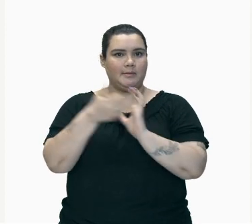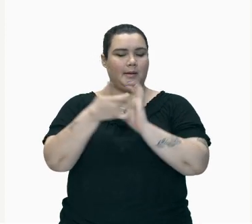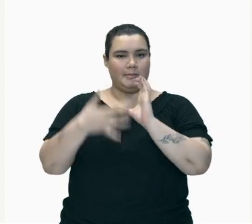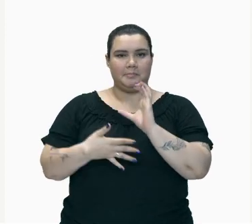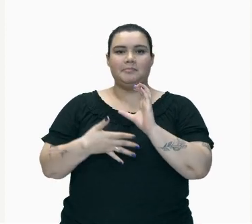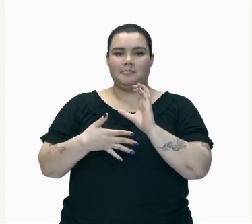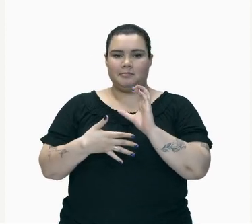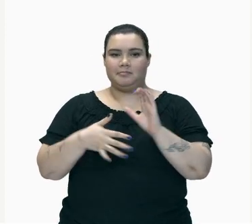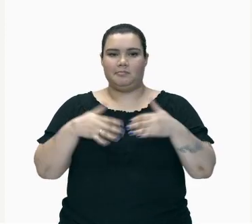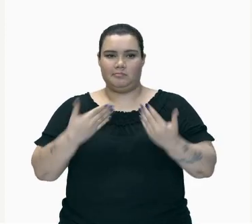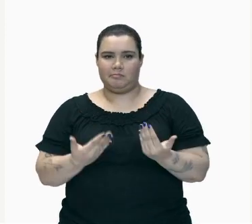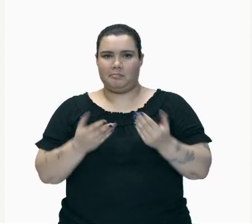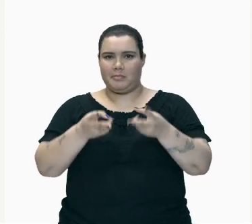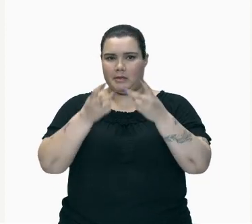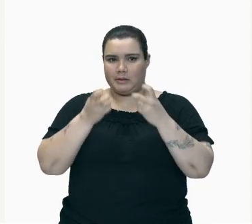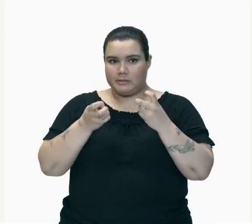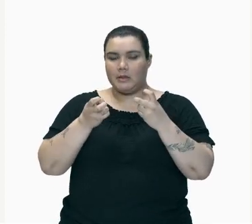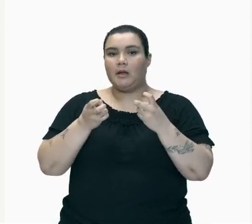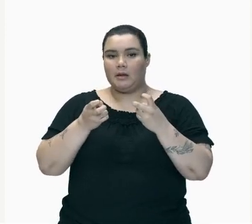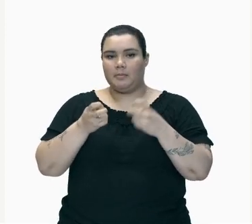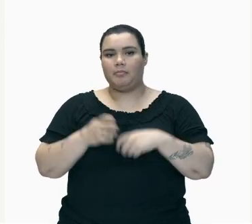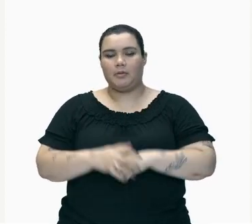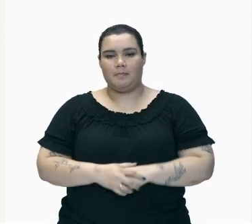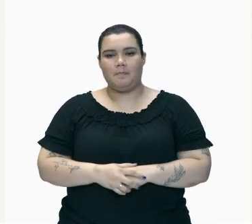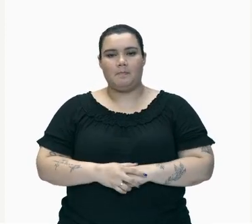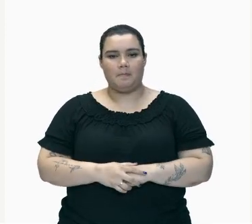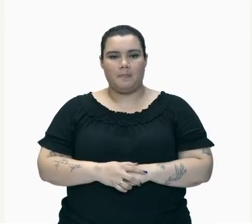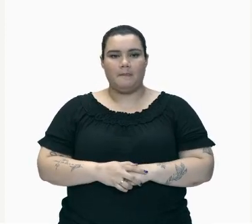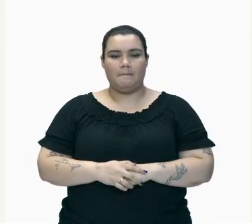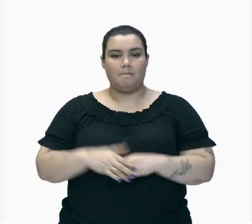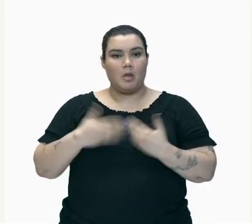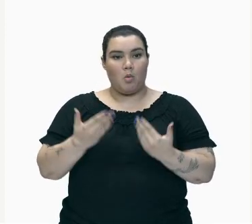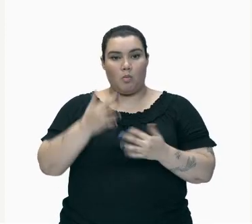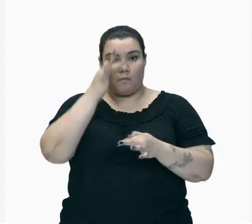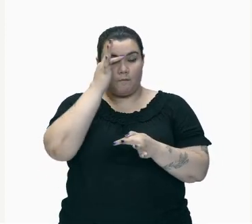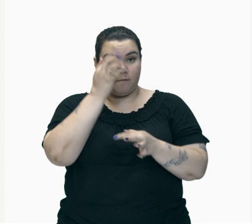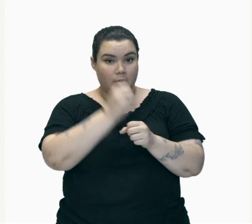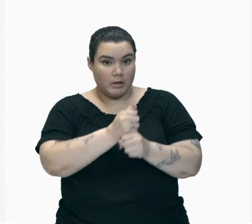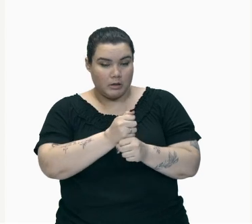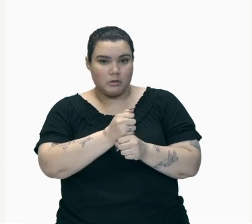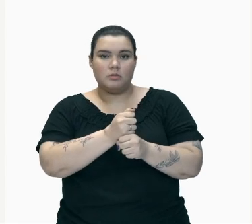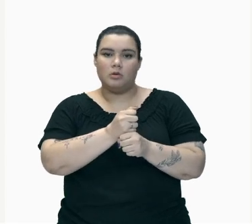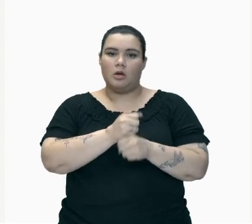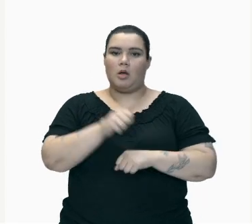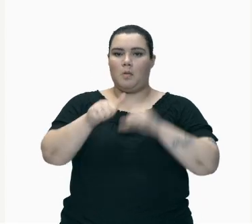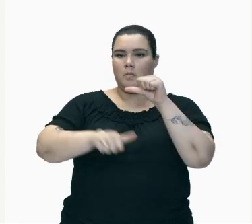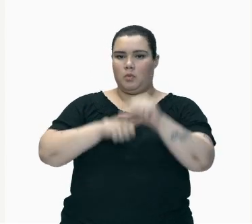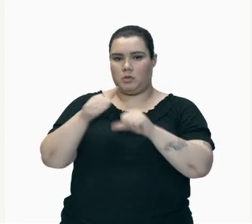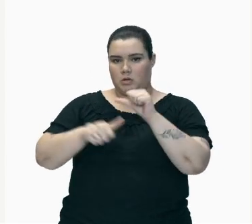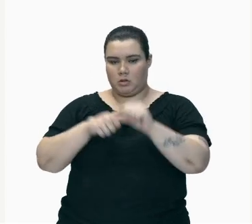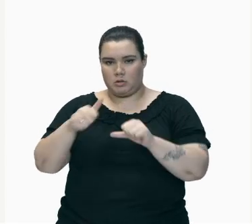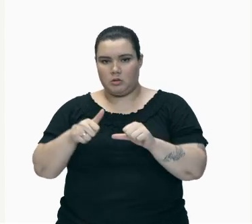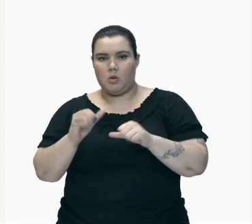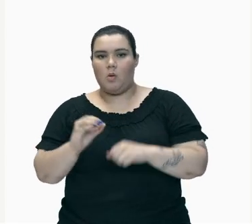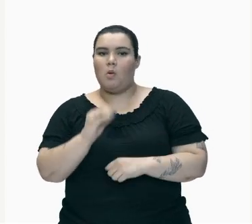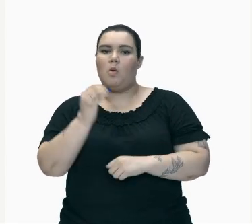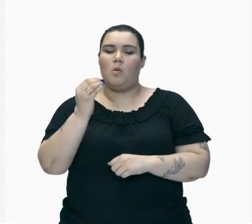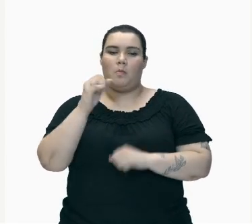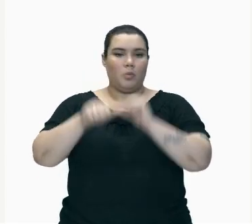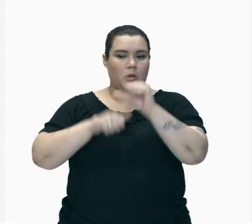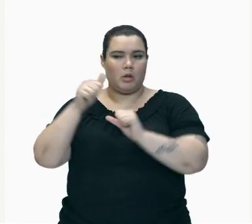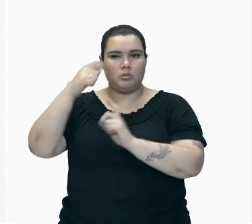Dessa forma Fica claro Que Fenômeno Físico Ou é mudança De estado Ou é alteração